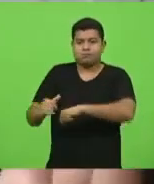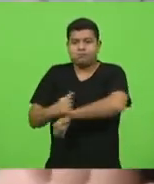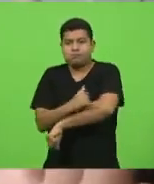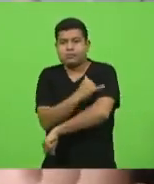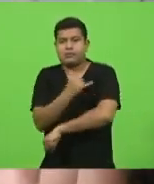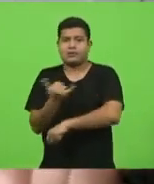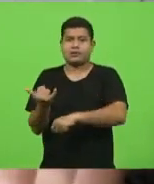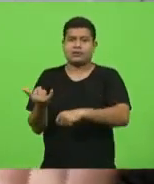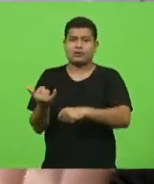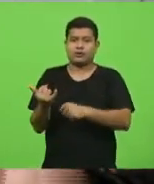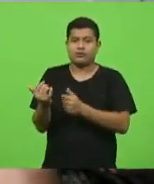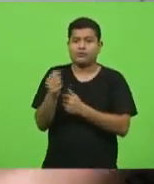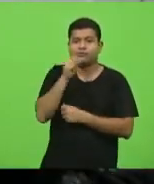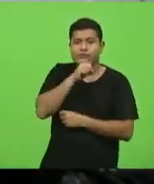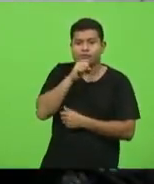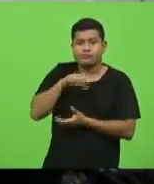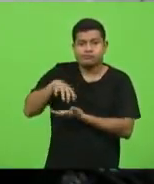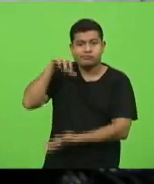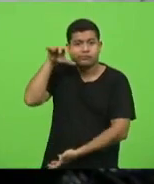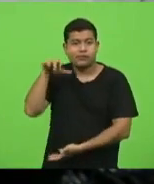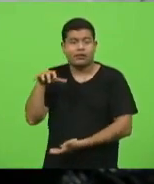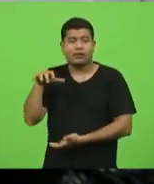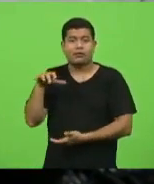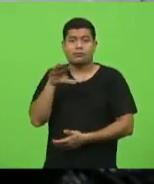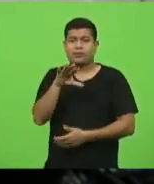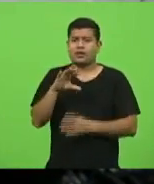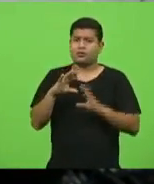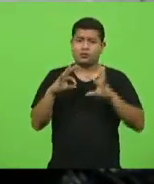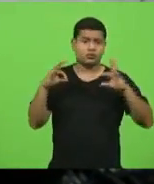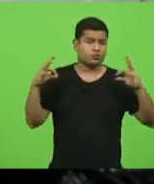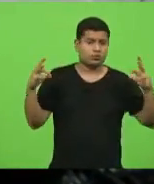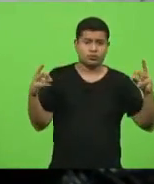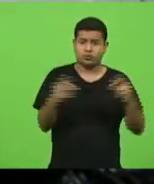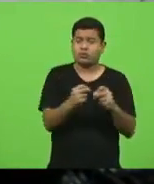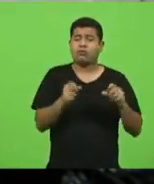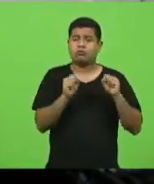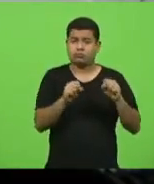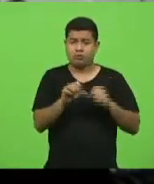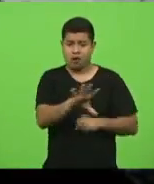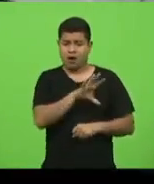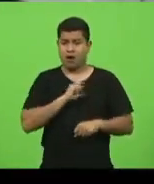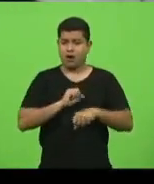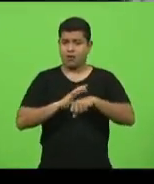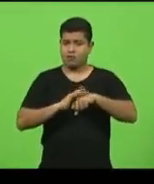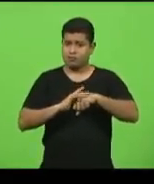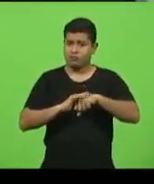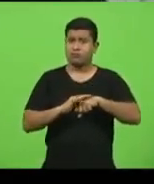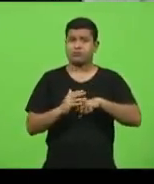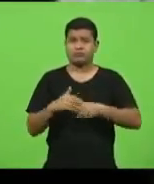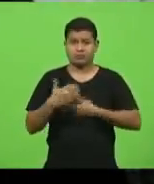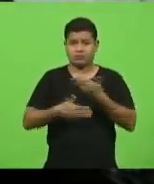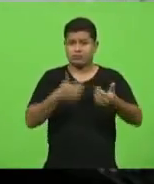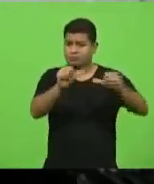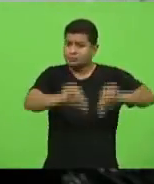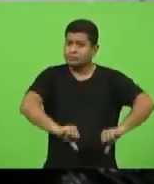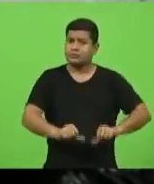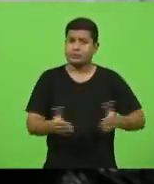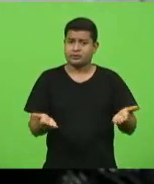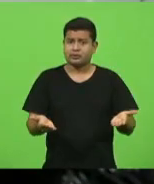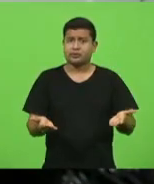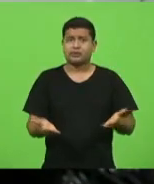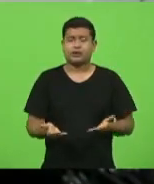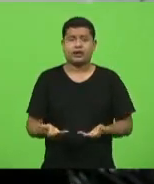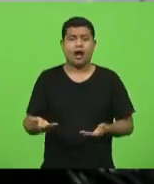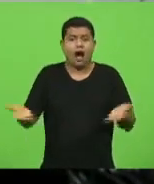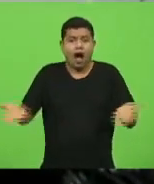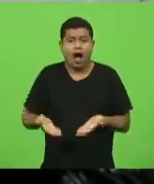estão propensos a serem contaminados. E agora começou as multas aqui